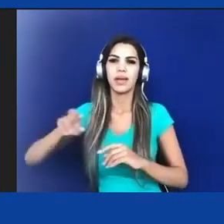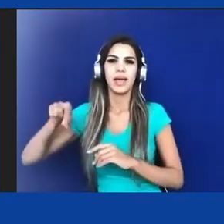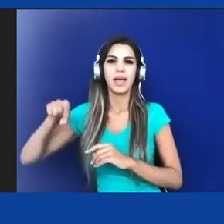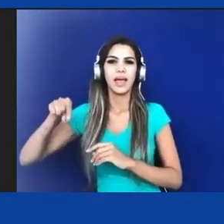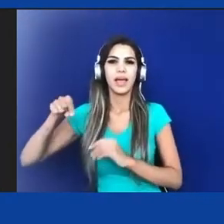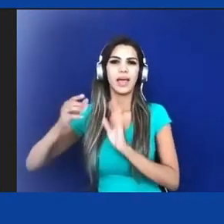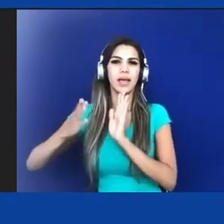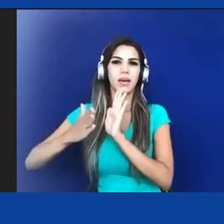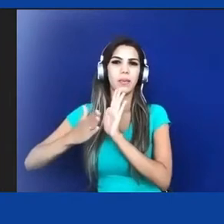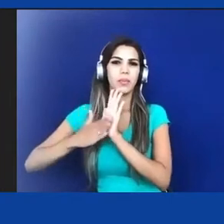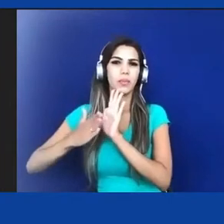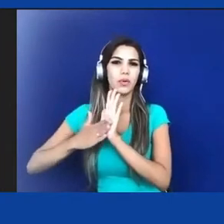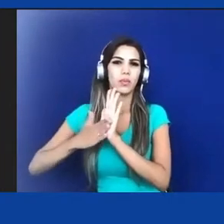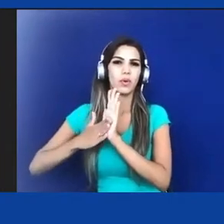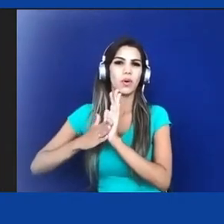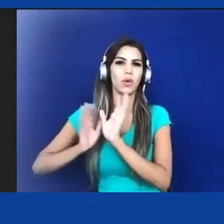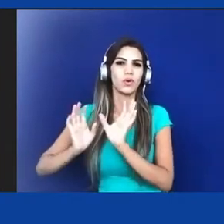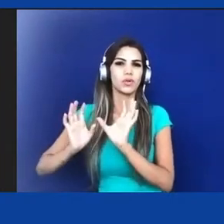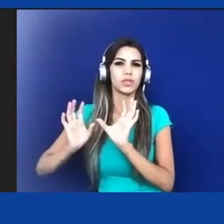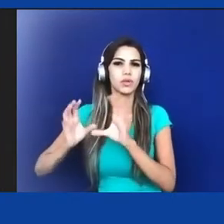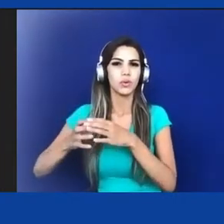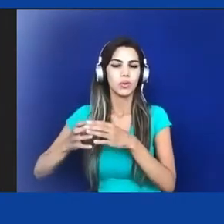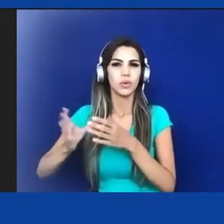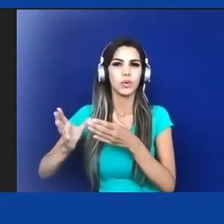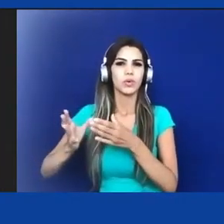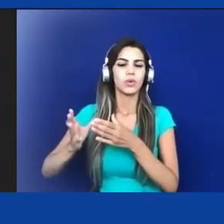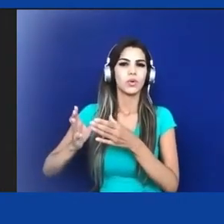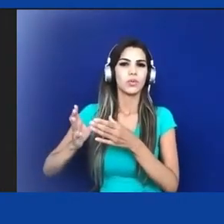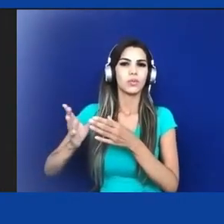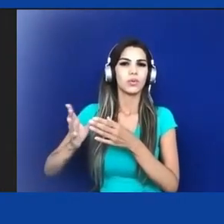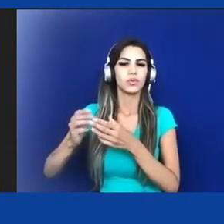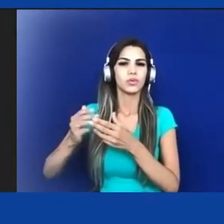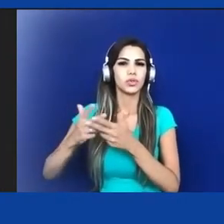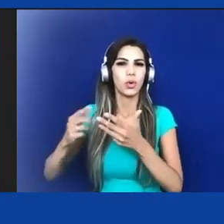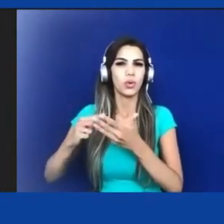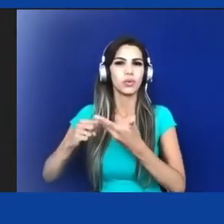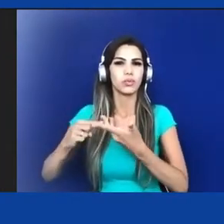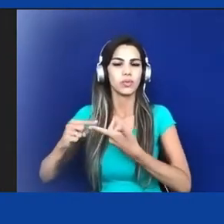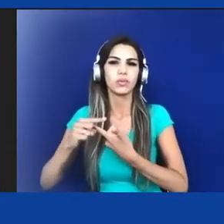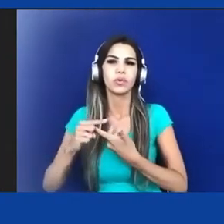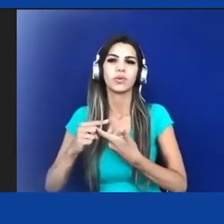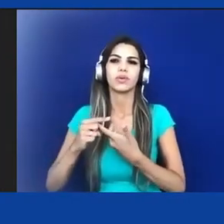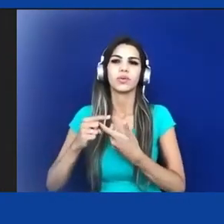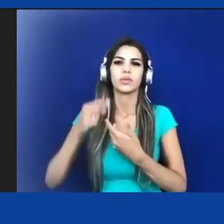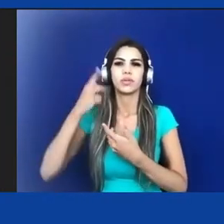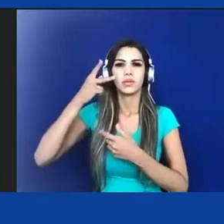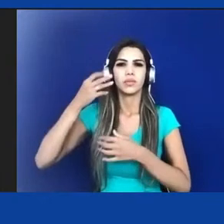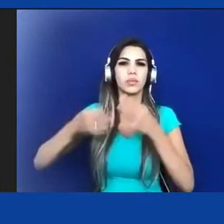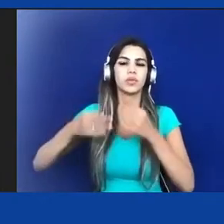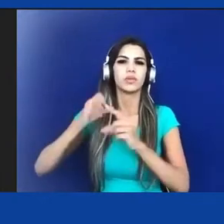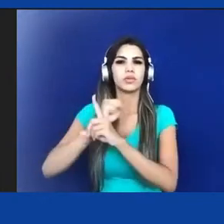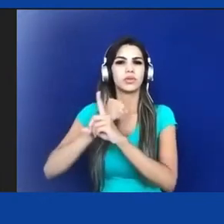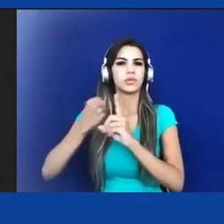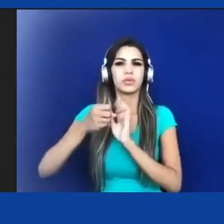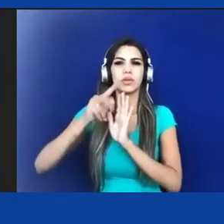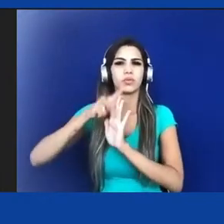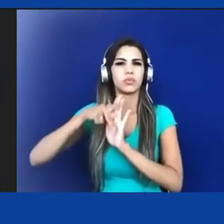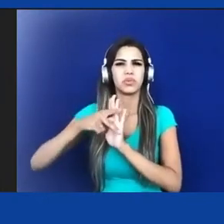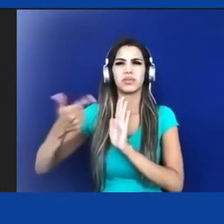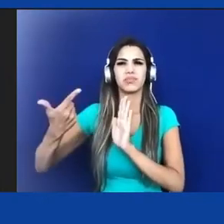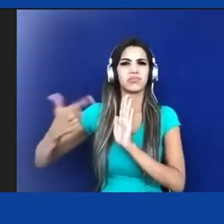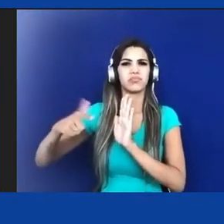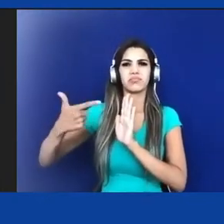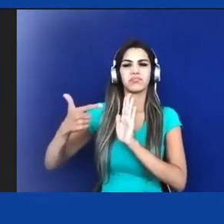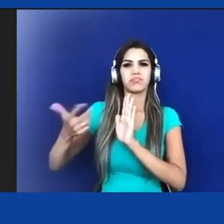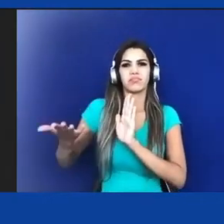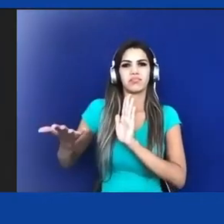políticas e sociais que necessitavam, que naquele momento quer exercer o poder. Tem um projeto, não é nada disso. É alguma outra coisa